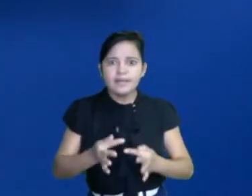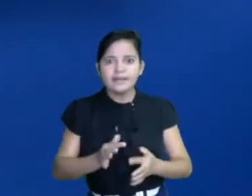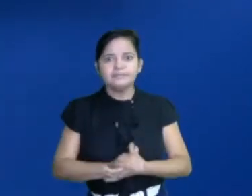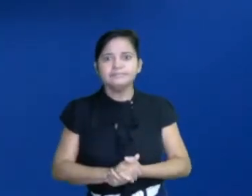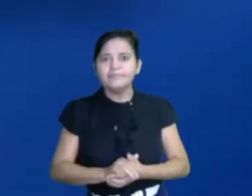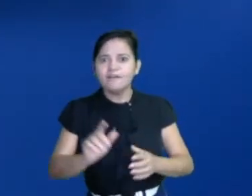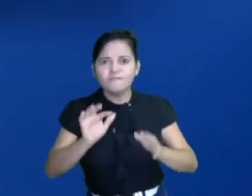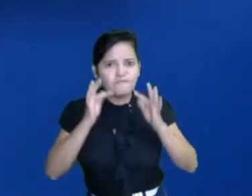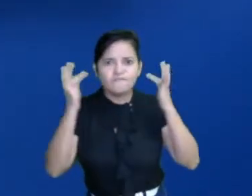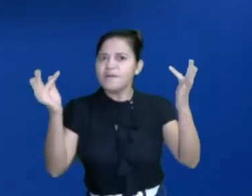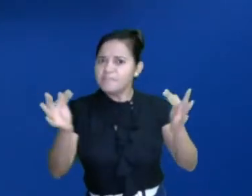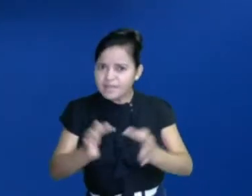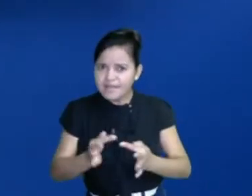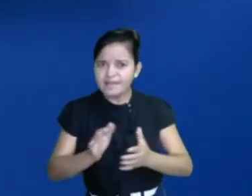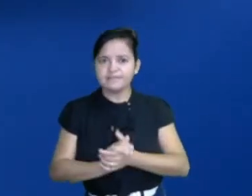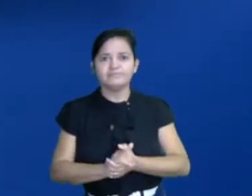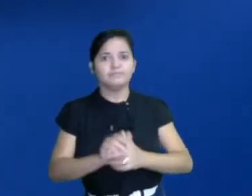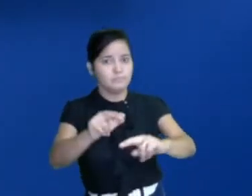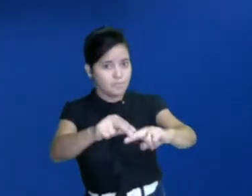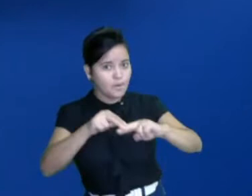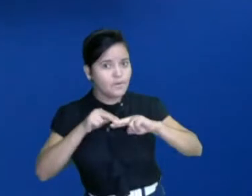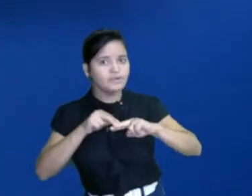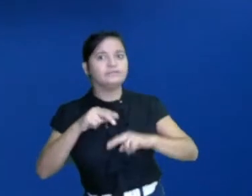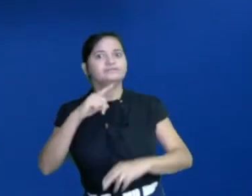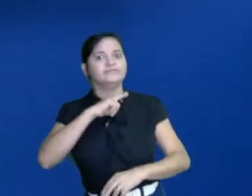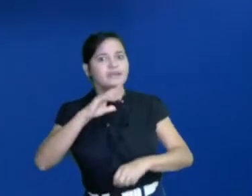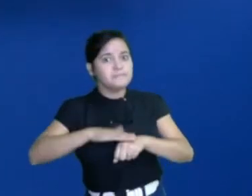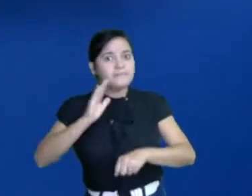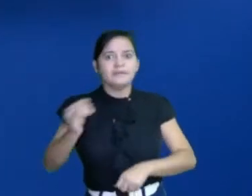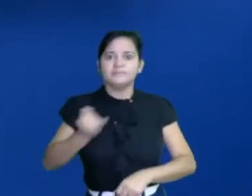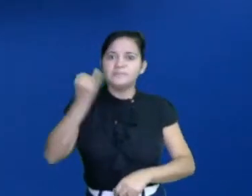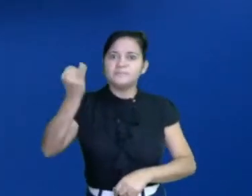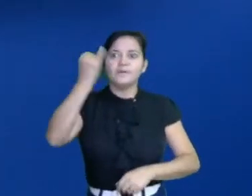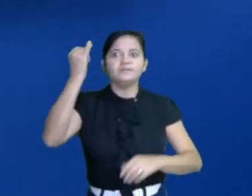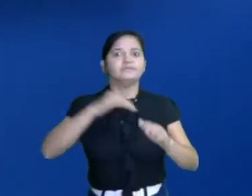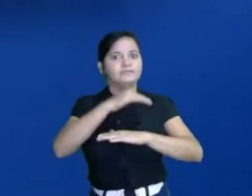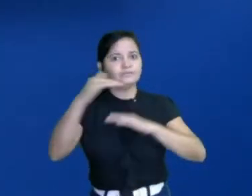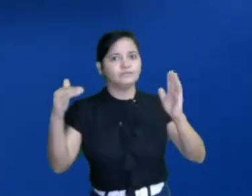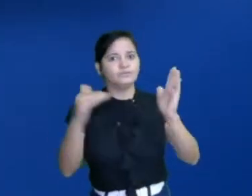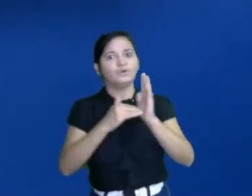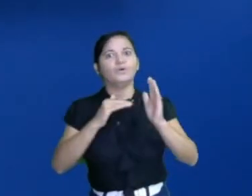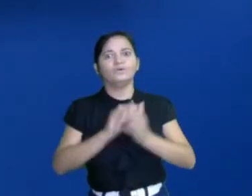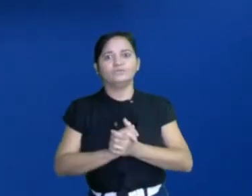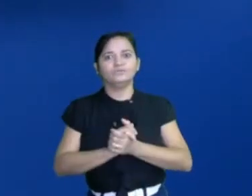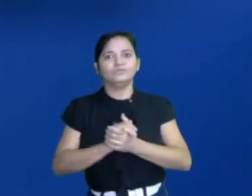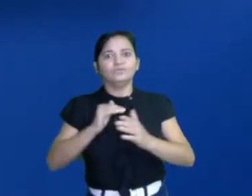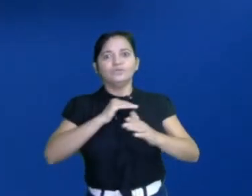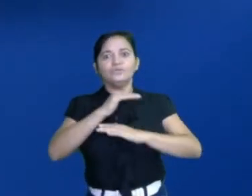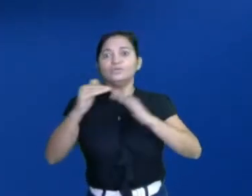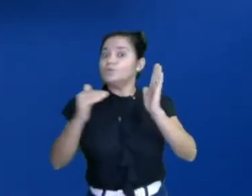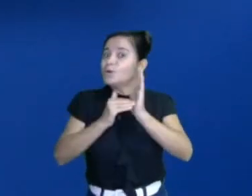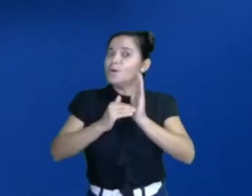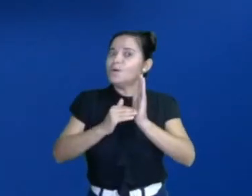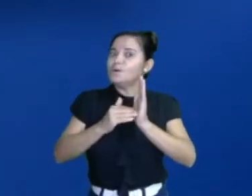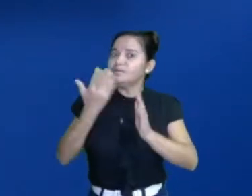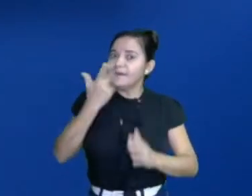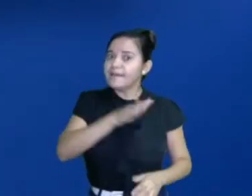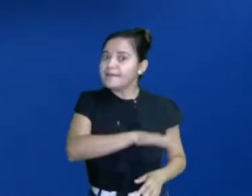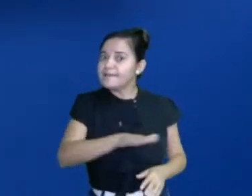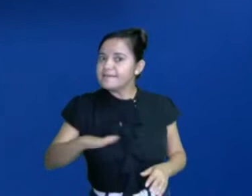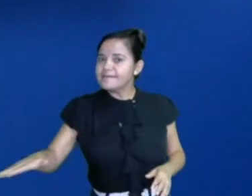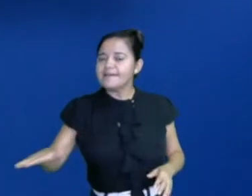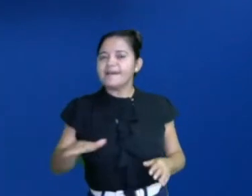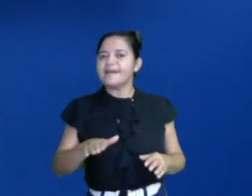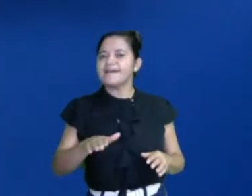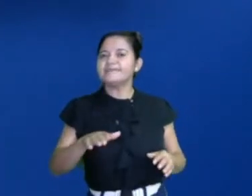família. Por isso que ela é o mais importante de todos. E todas as crianças, elas merecem